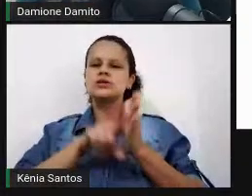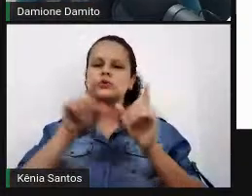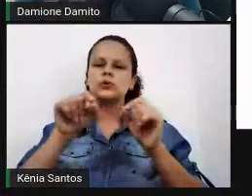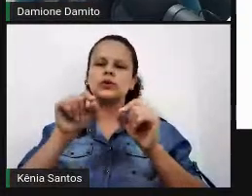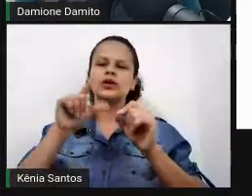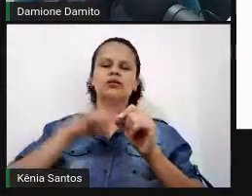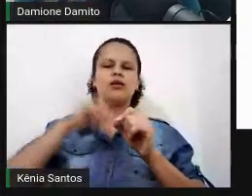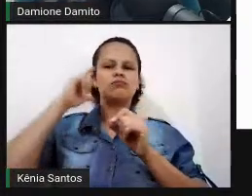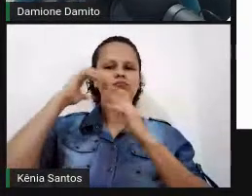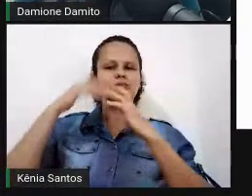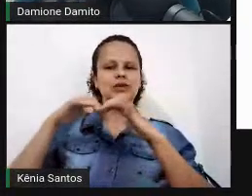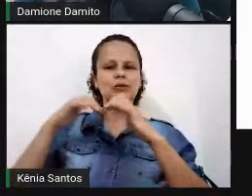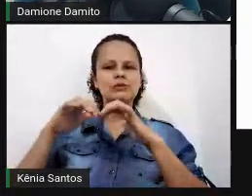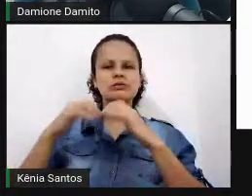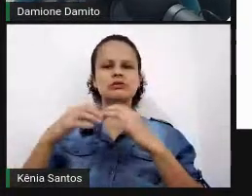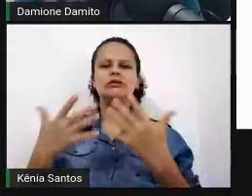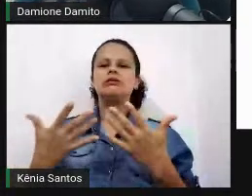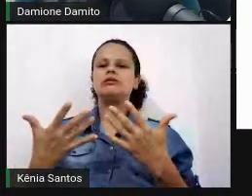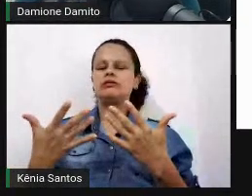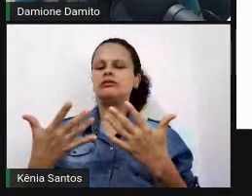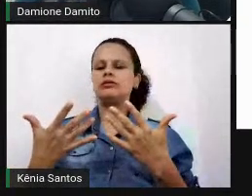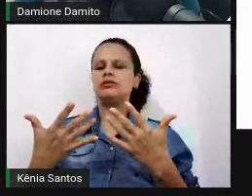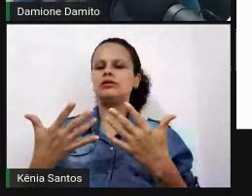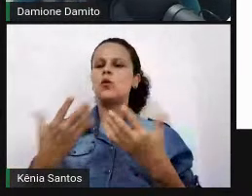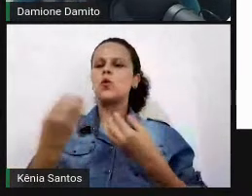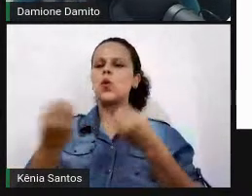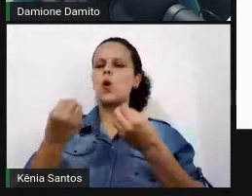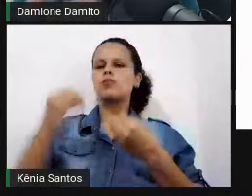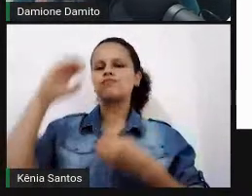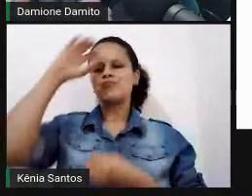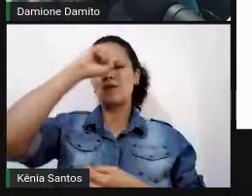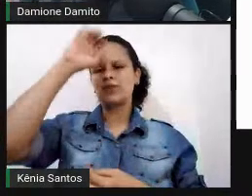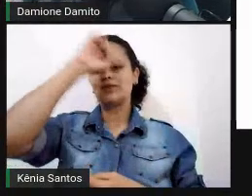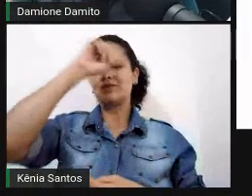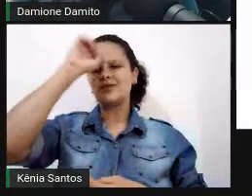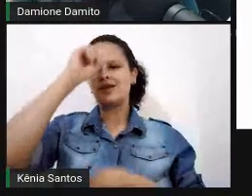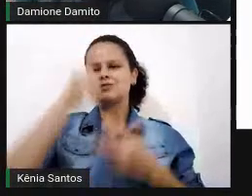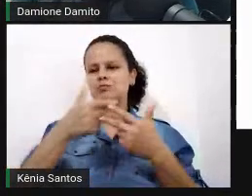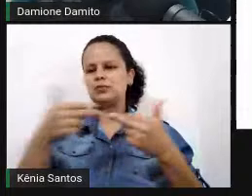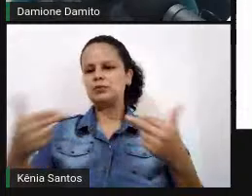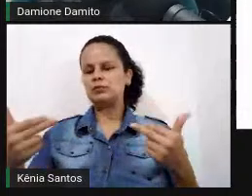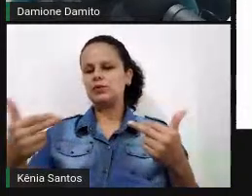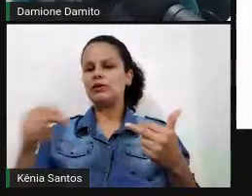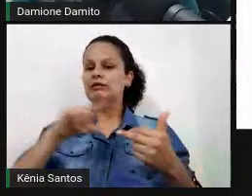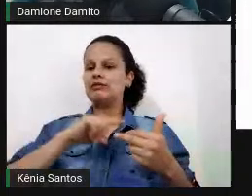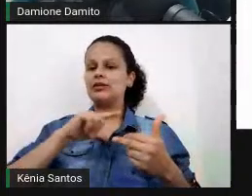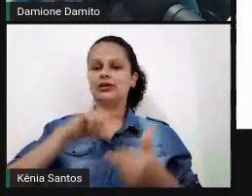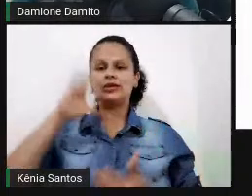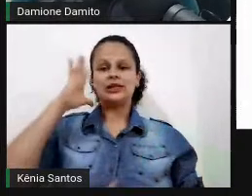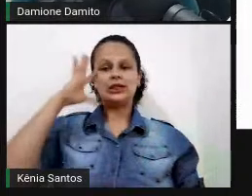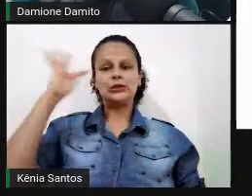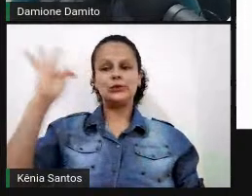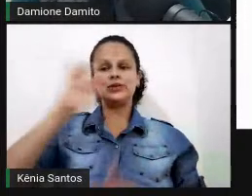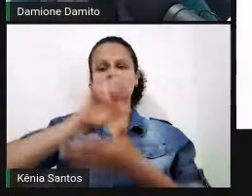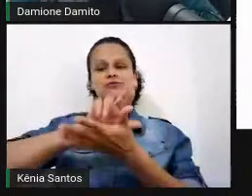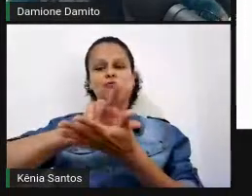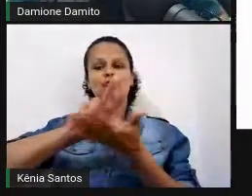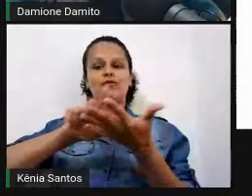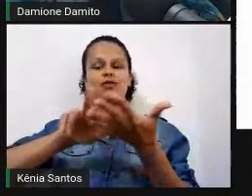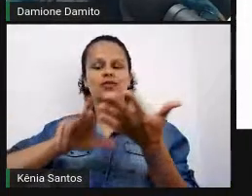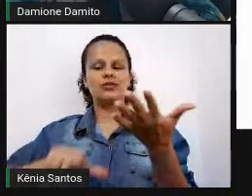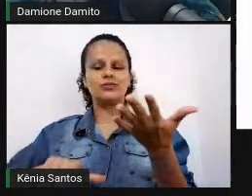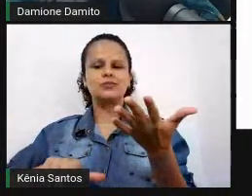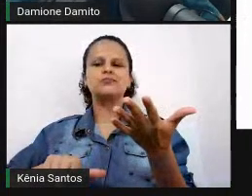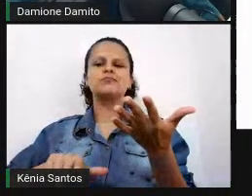dos estudos feitos sobre a aprendizagem, diversas teorias sobre a aprendizagem. E é